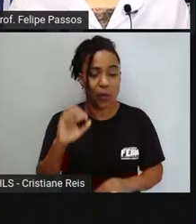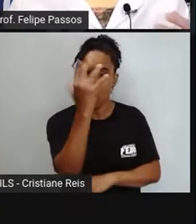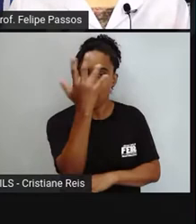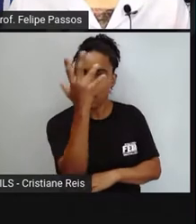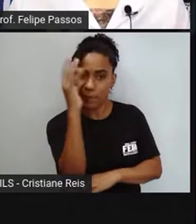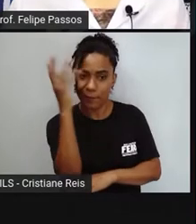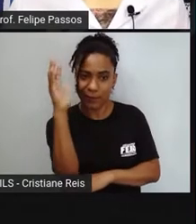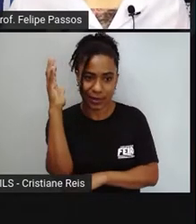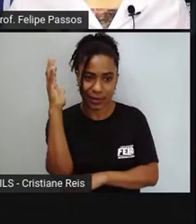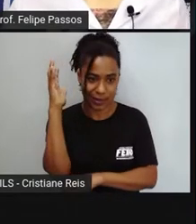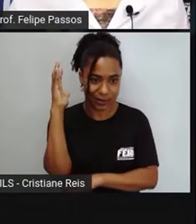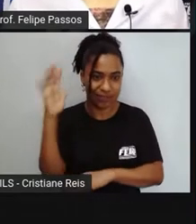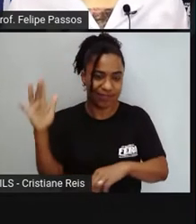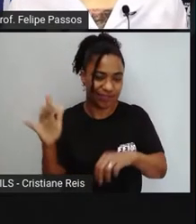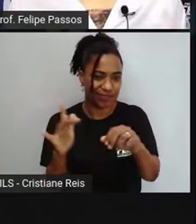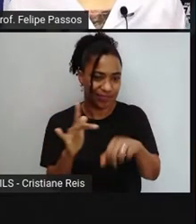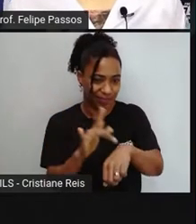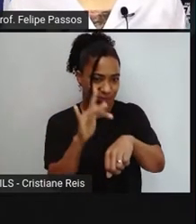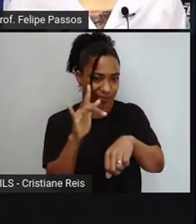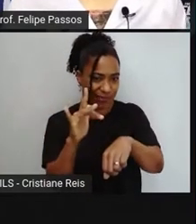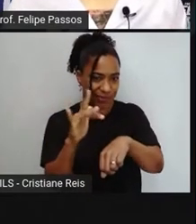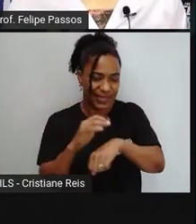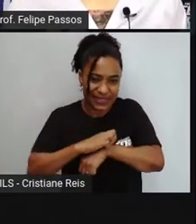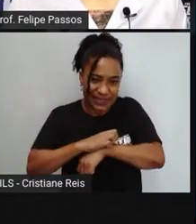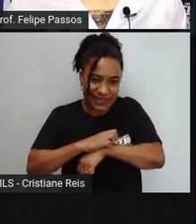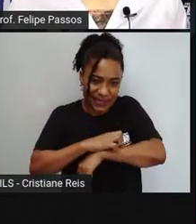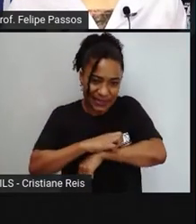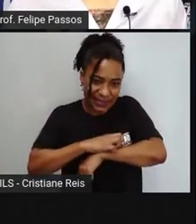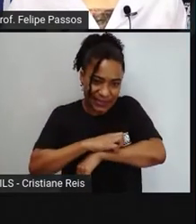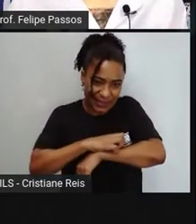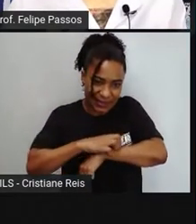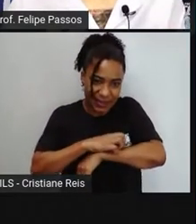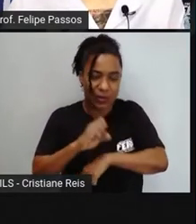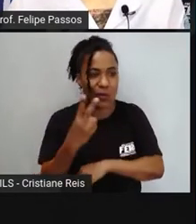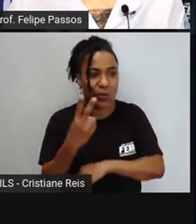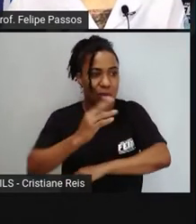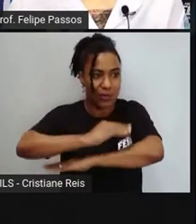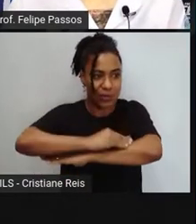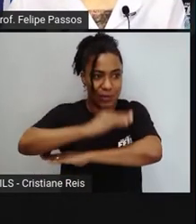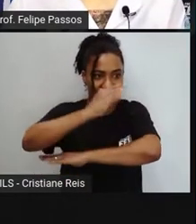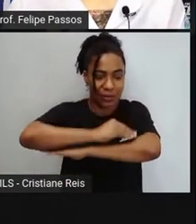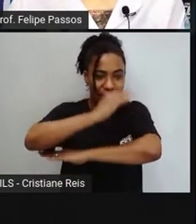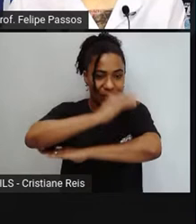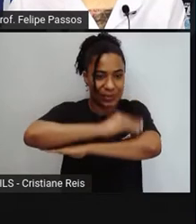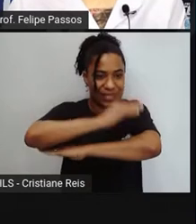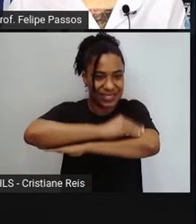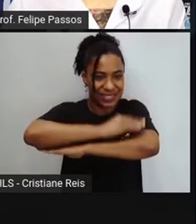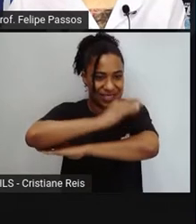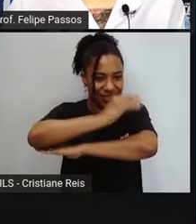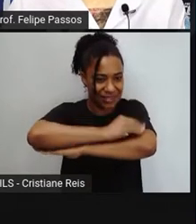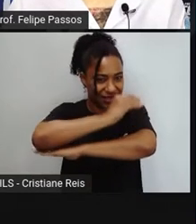na pele, pode ser um veneno. Alguns sapos, salamandras, produzem bastante veneno na